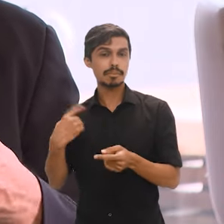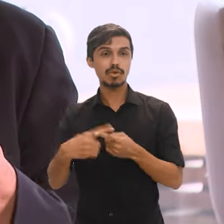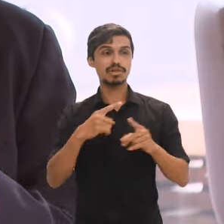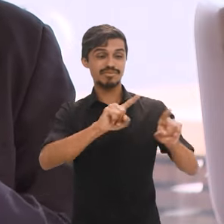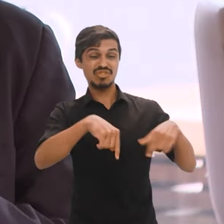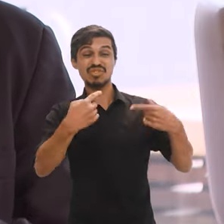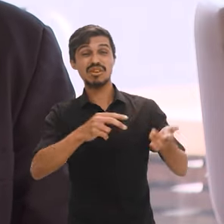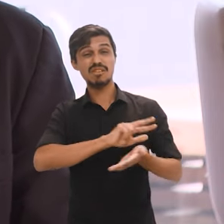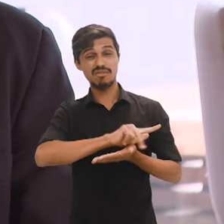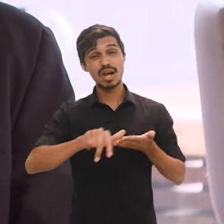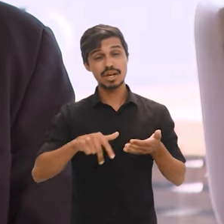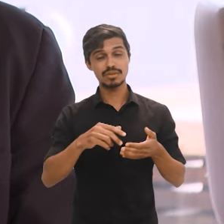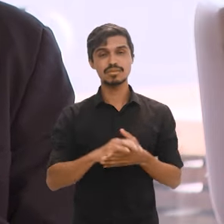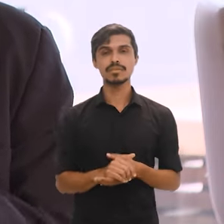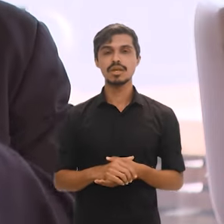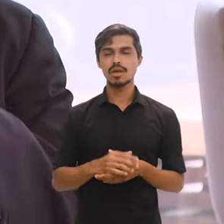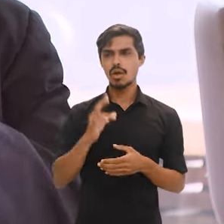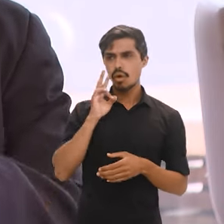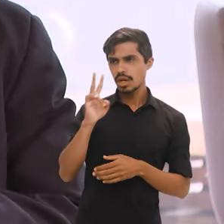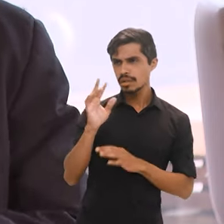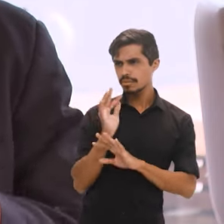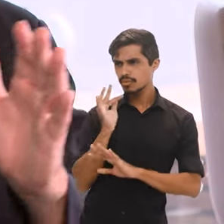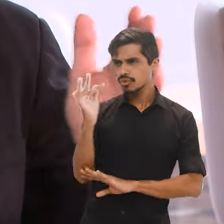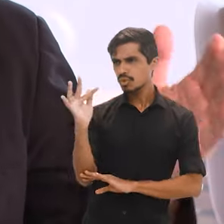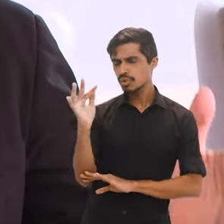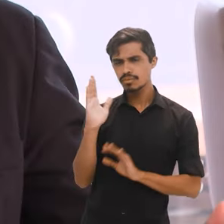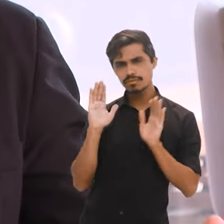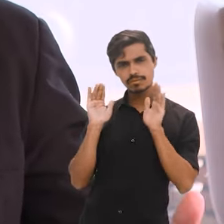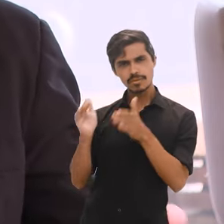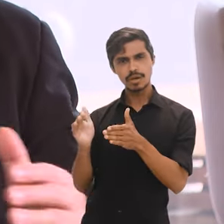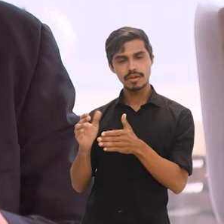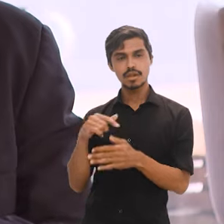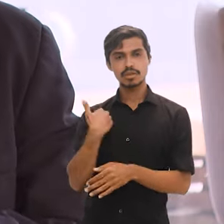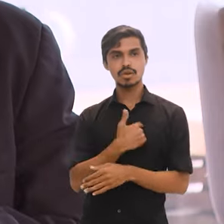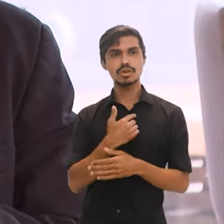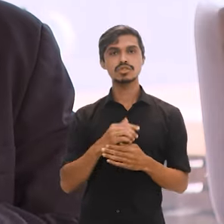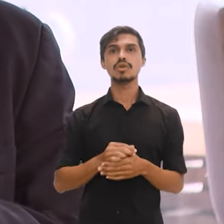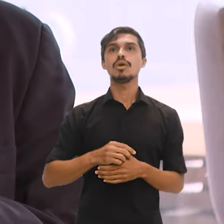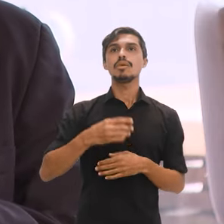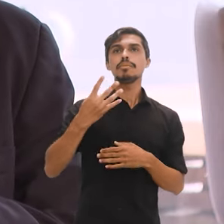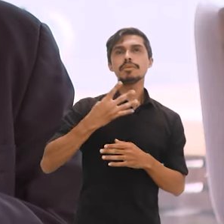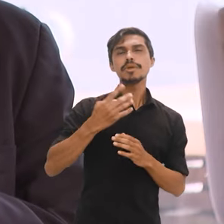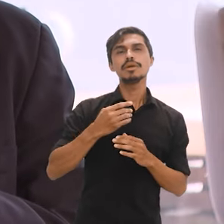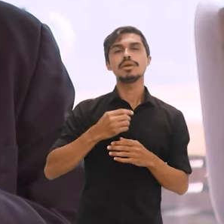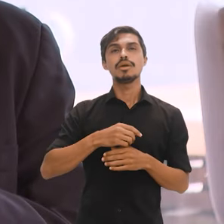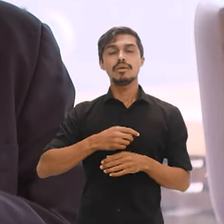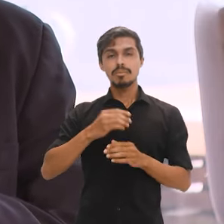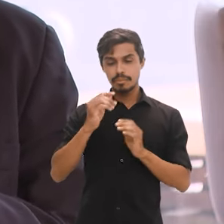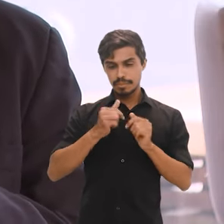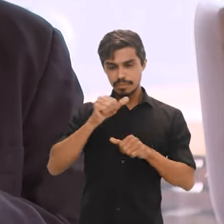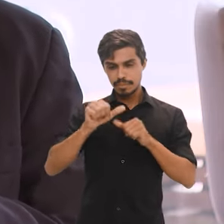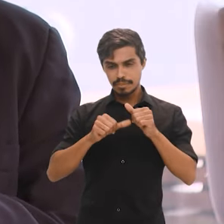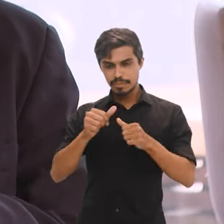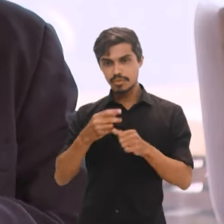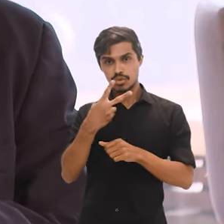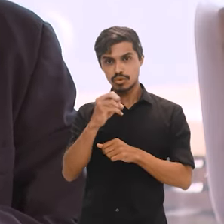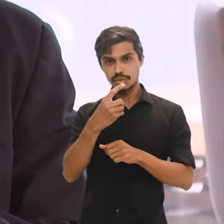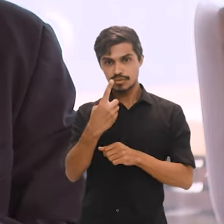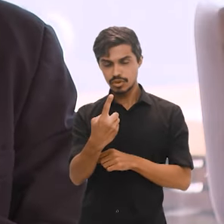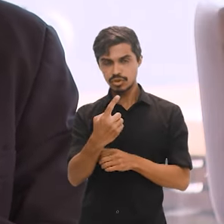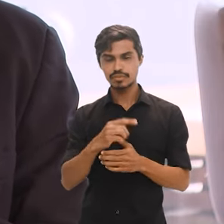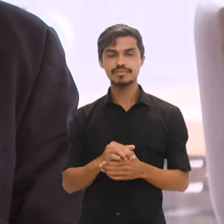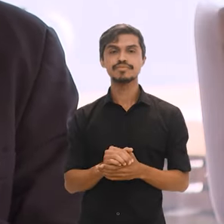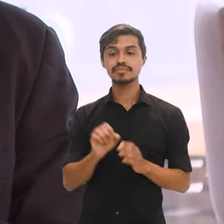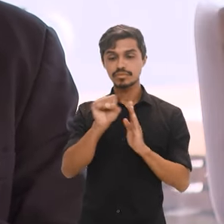dos desafios que nós estamos vivendo hoje. Olhando para a frente, nós praticamente estamos completando o primeiro quarto do século XXI. E olhando para o segundo